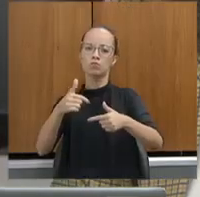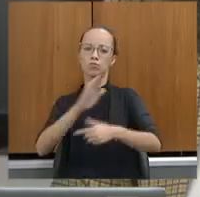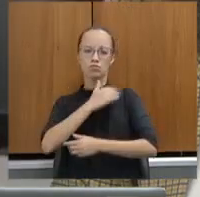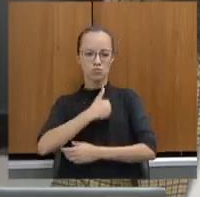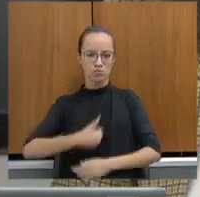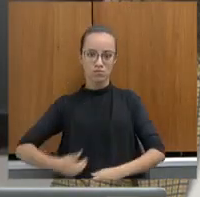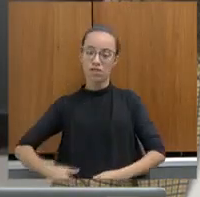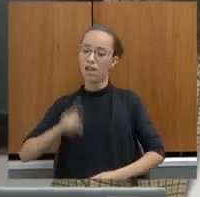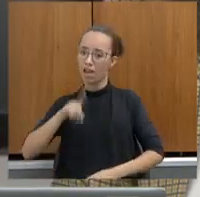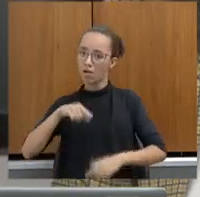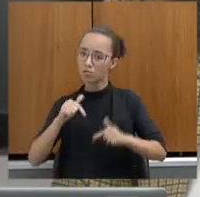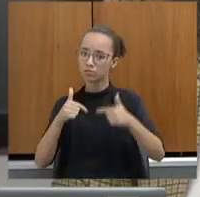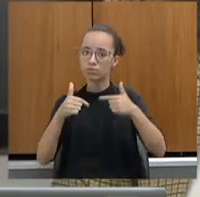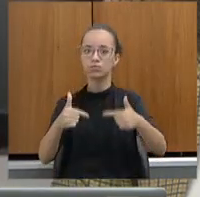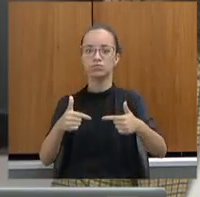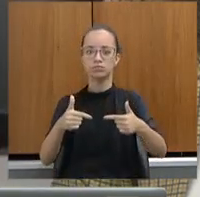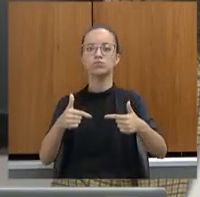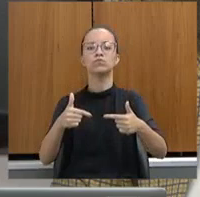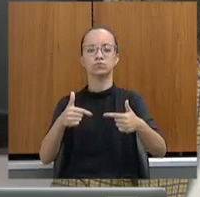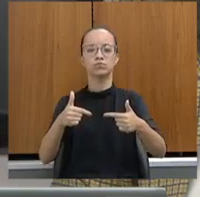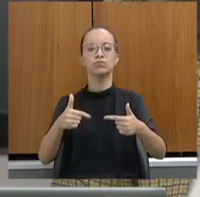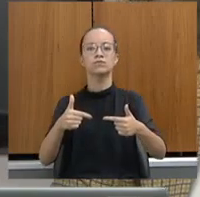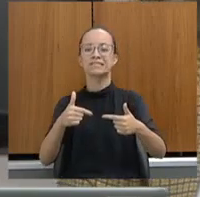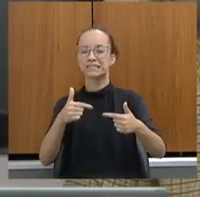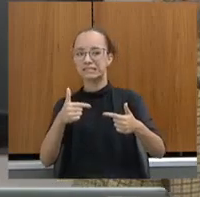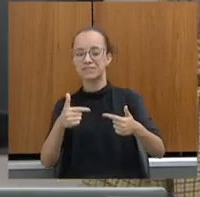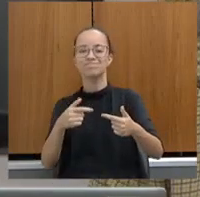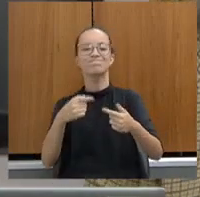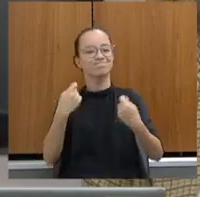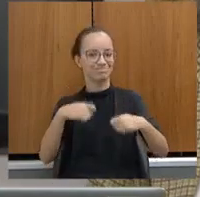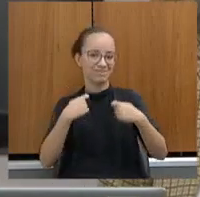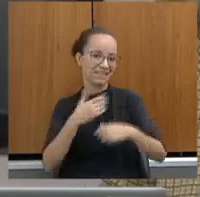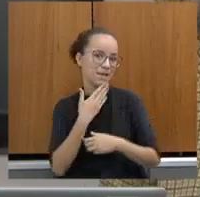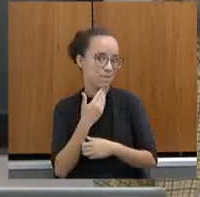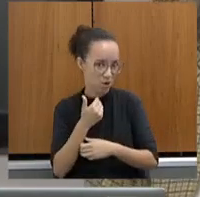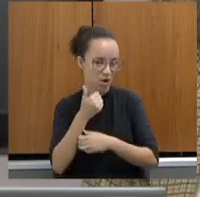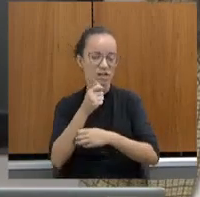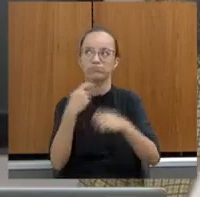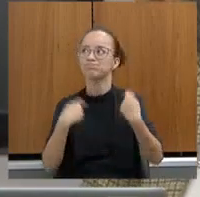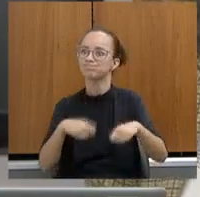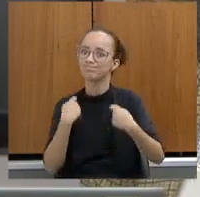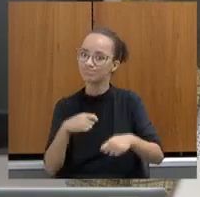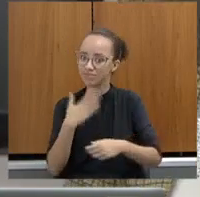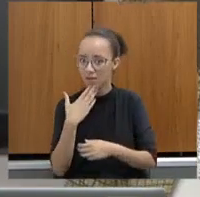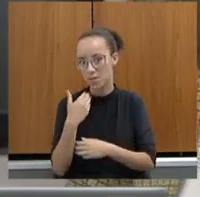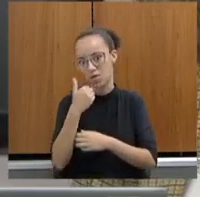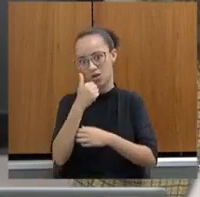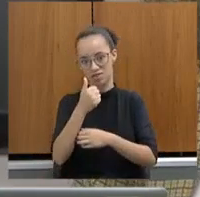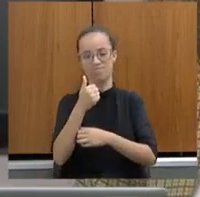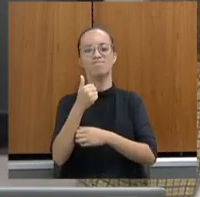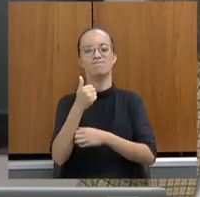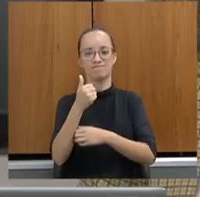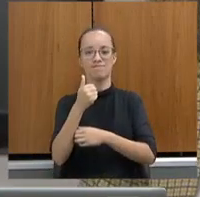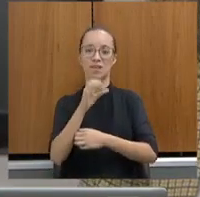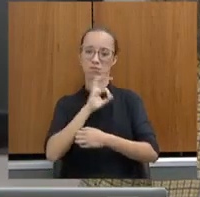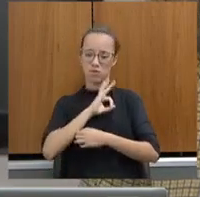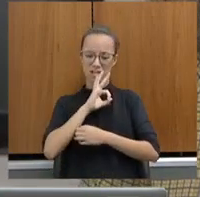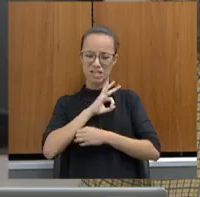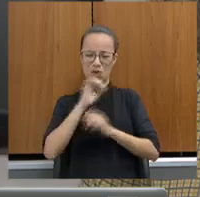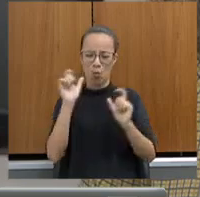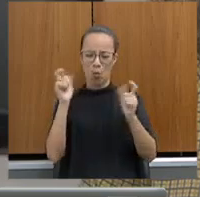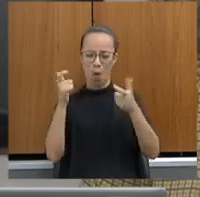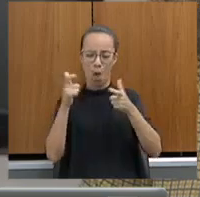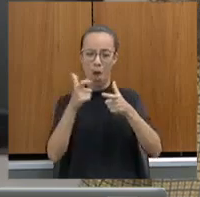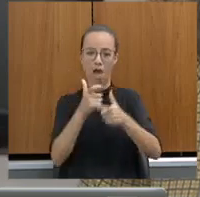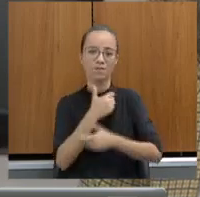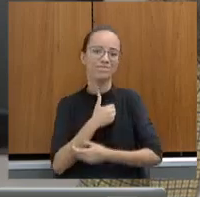duramente equivocada. Muito equivocada. Vai encolher a polícia e o